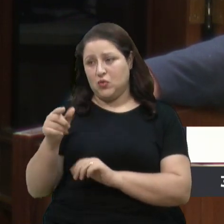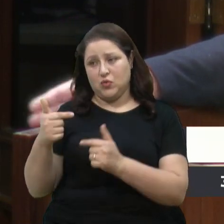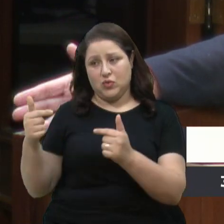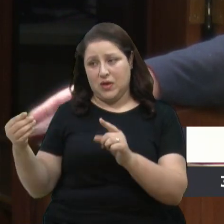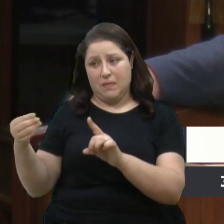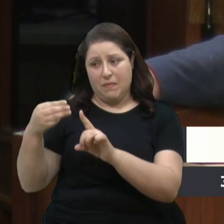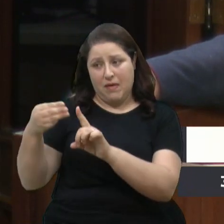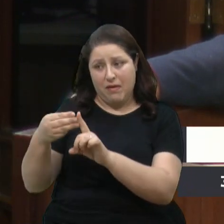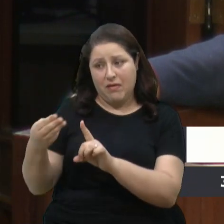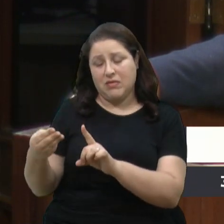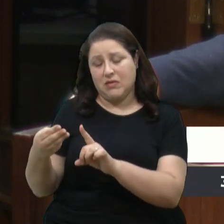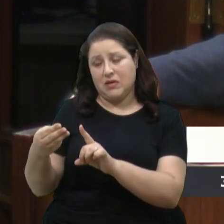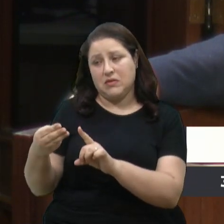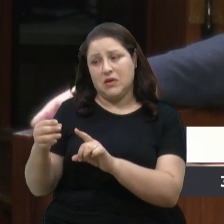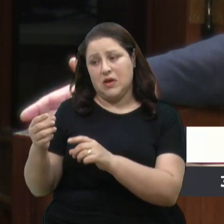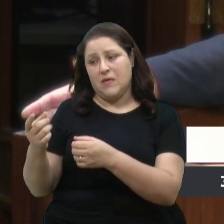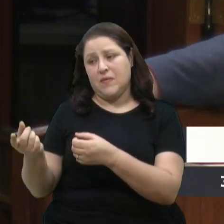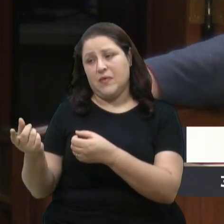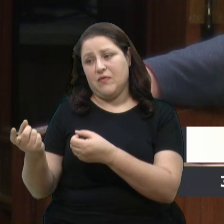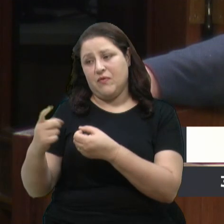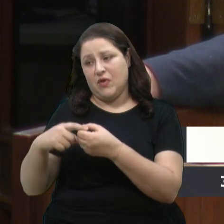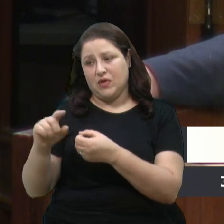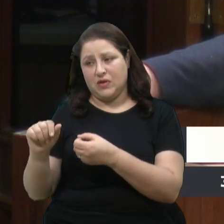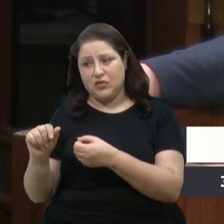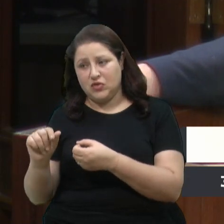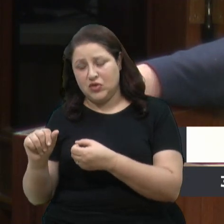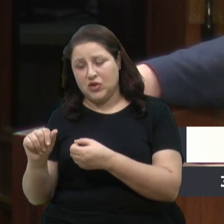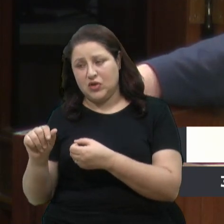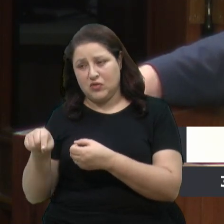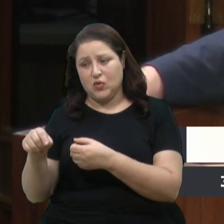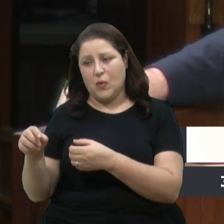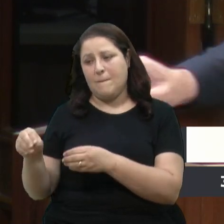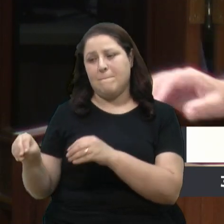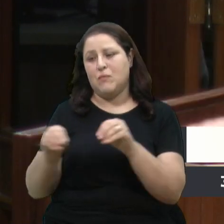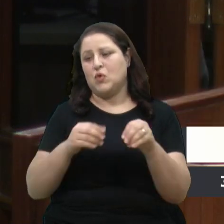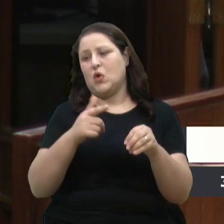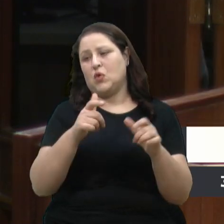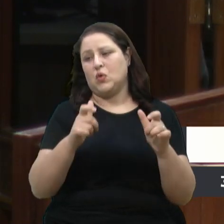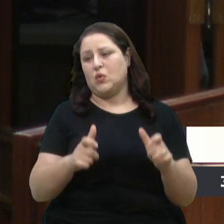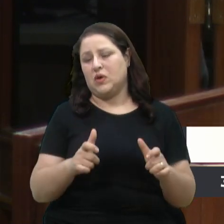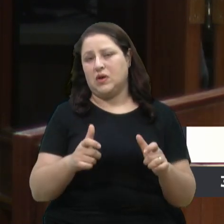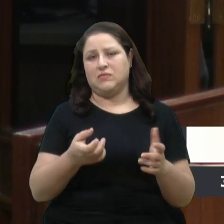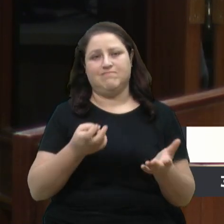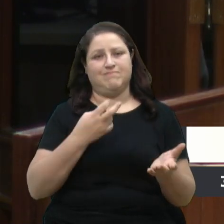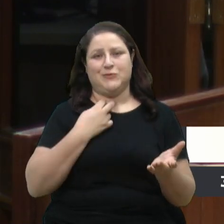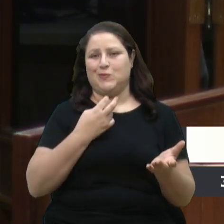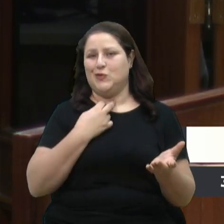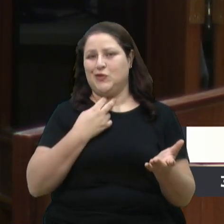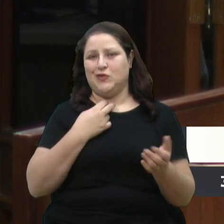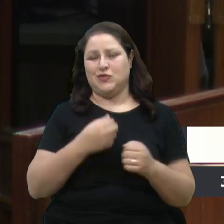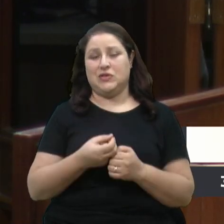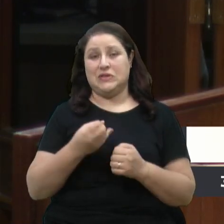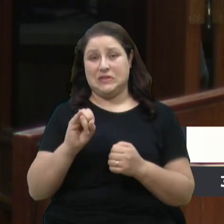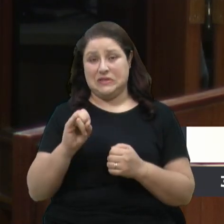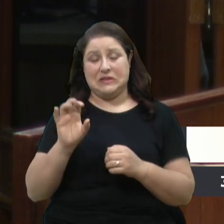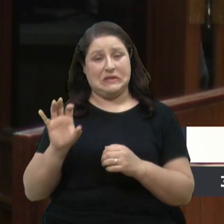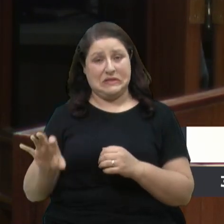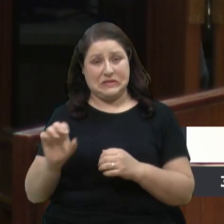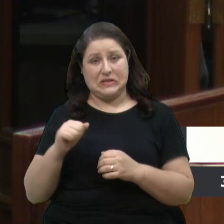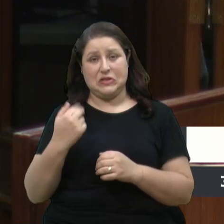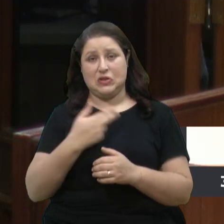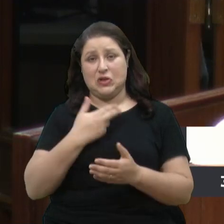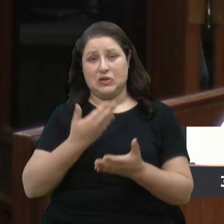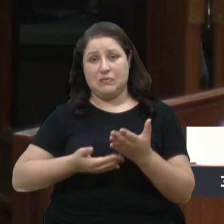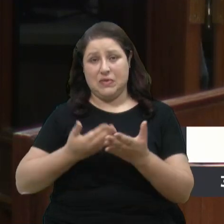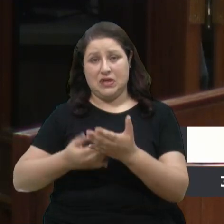metas e vá para onde você quiser. Não pode ser assim. Não pode ser assim, senão, nós vamos perder todas as entidades aí